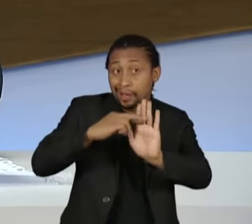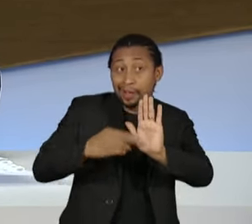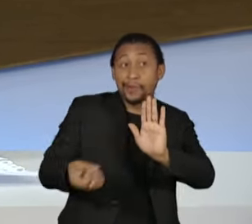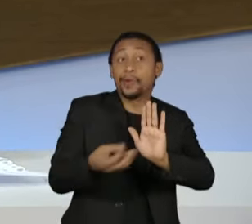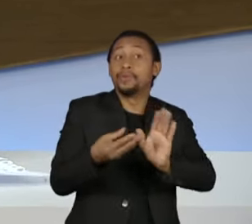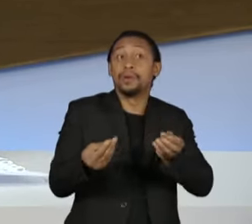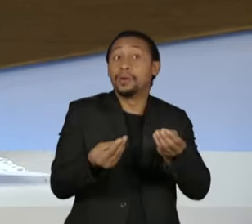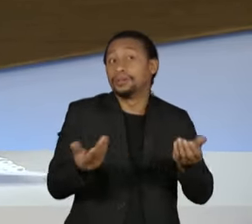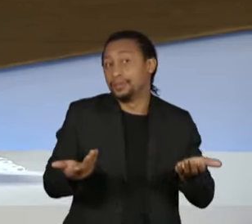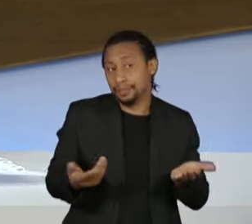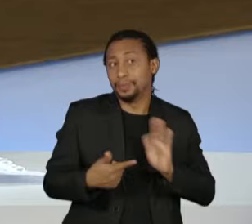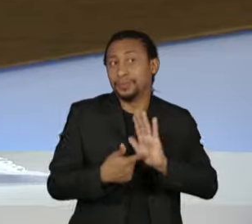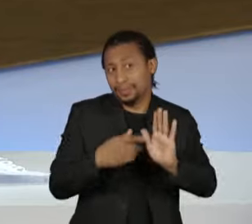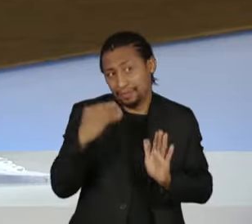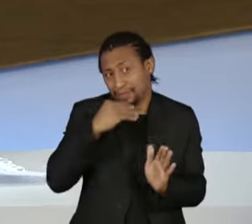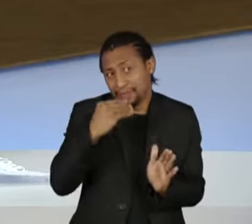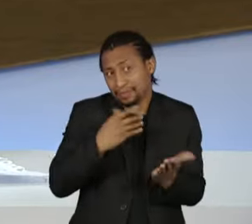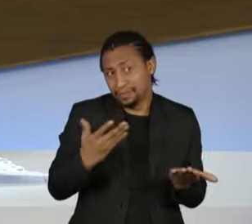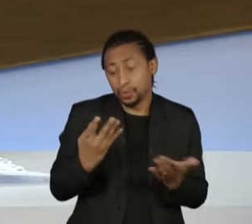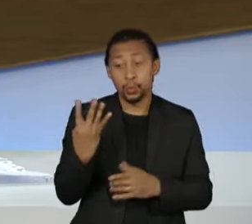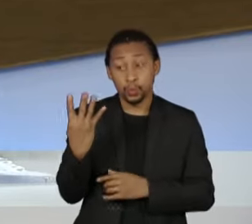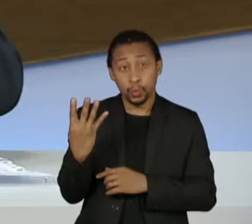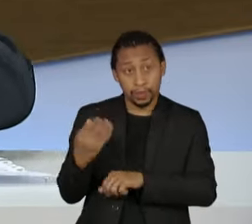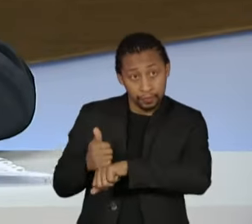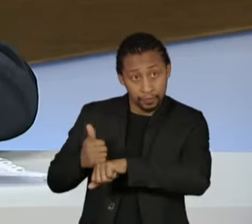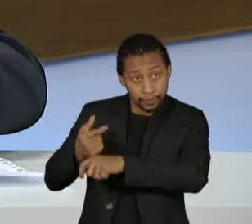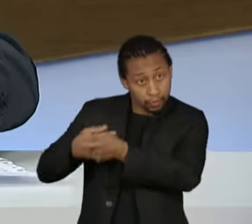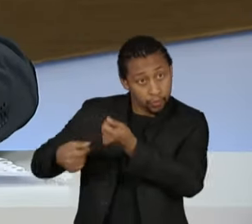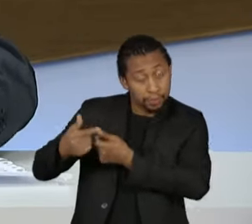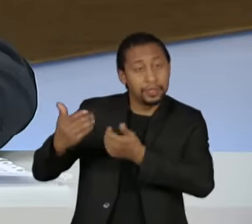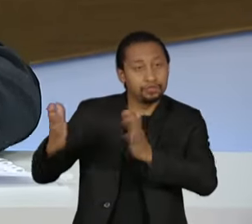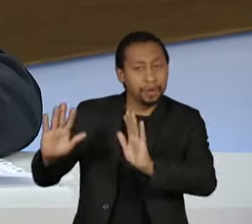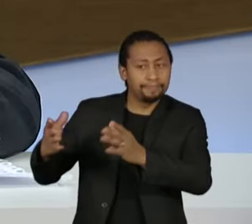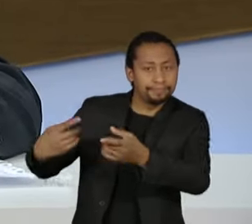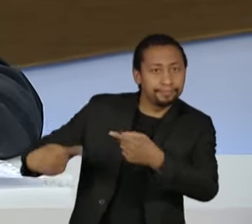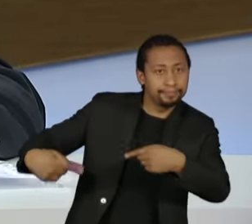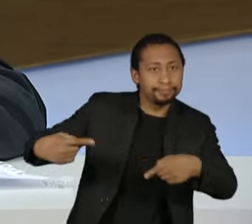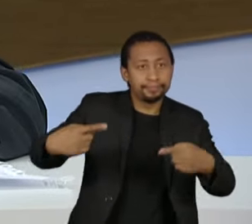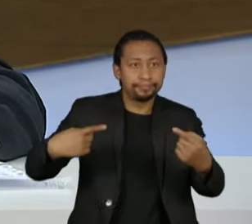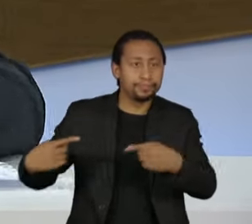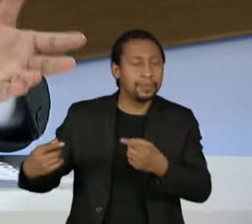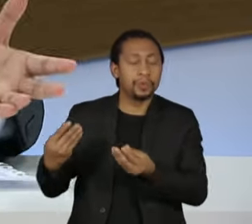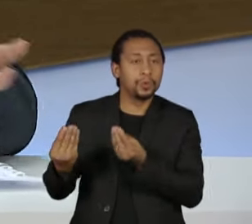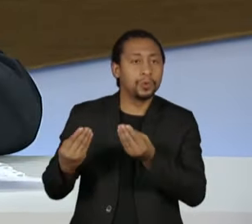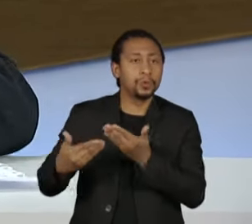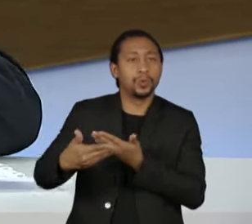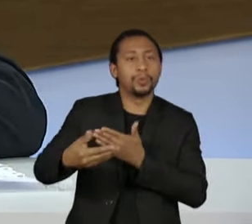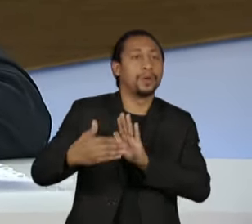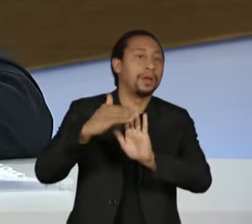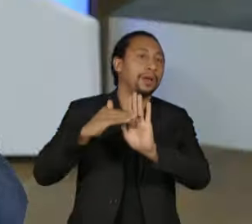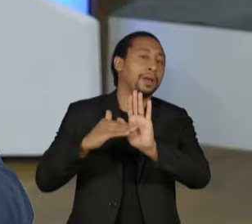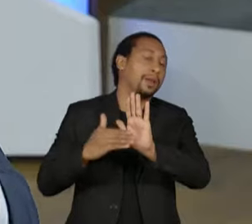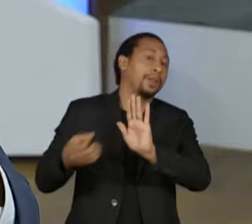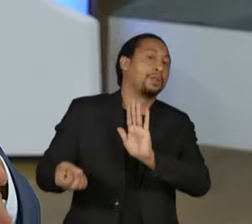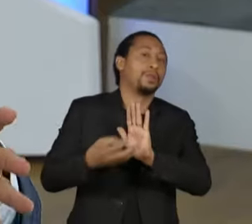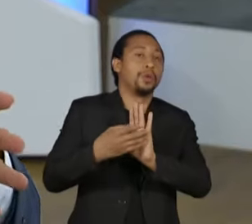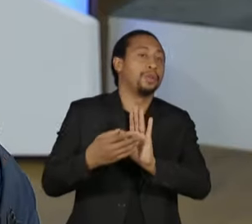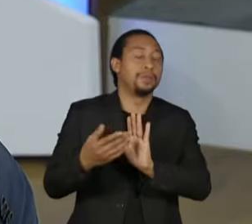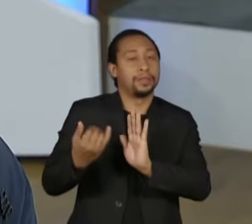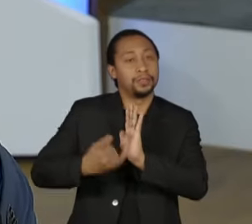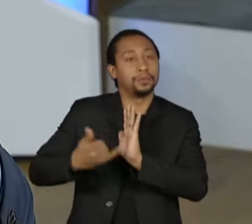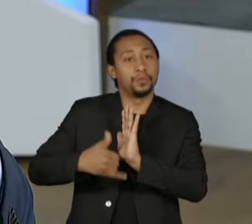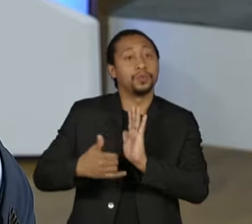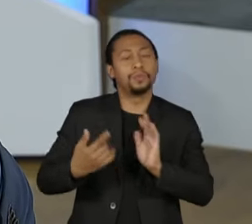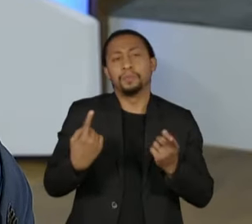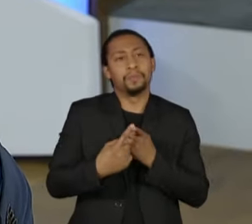estão discutindo a nova regra fiscal. Então, sim, se essa regra vai ser permanente, por que ter uma nova regra de teto? Manuel